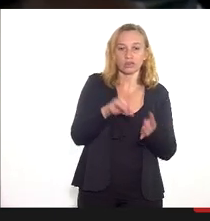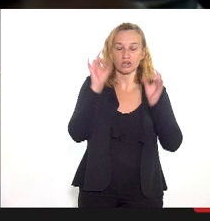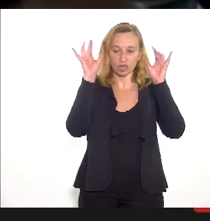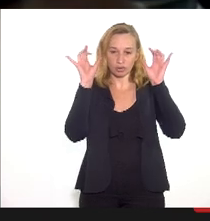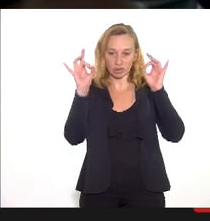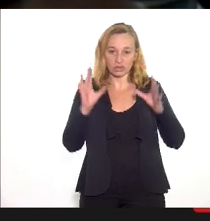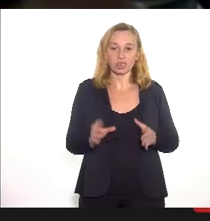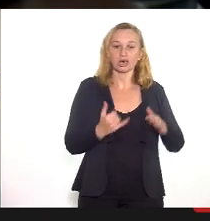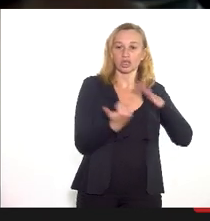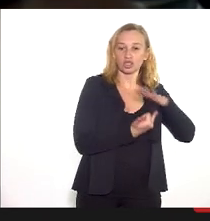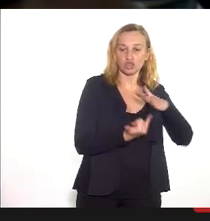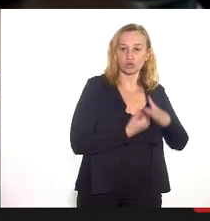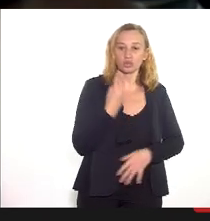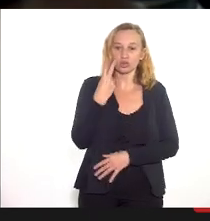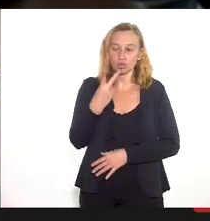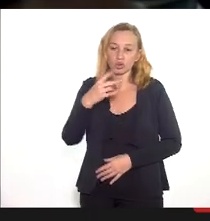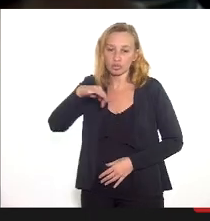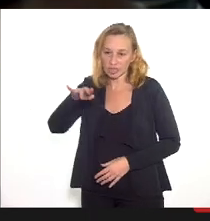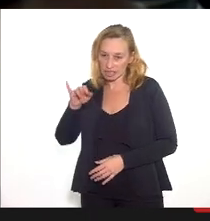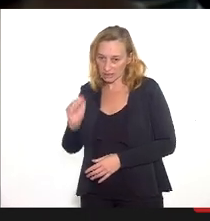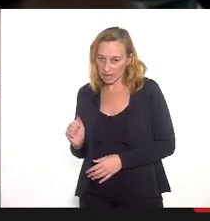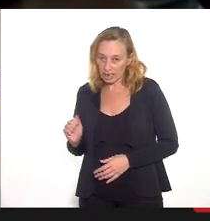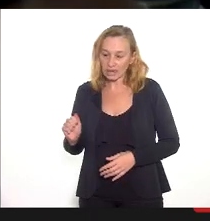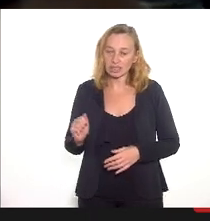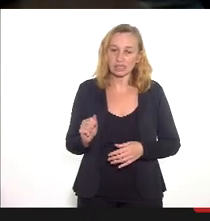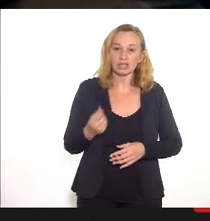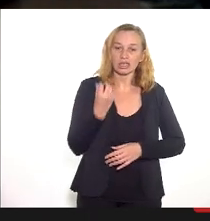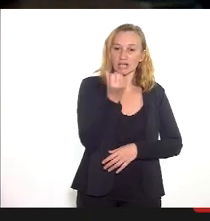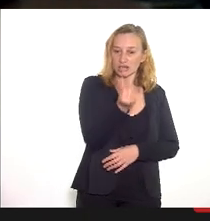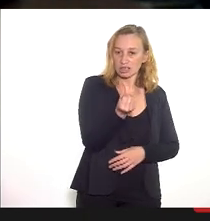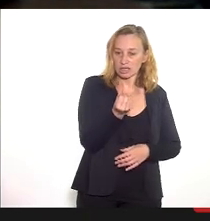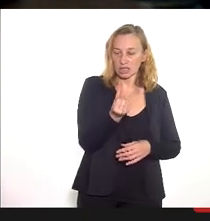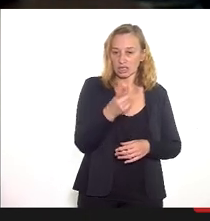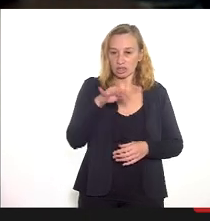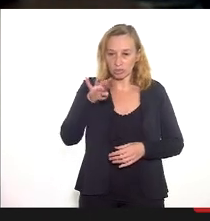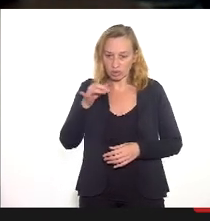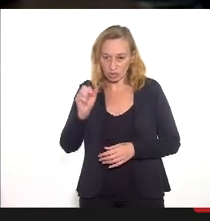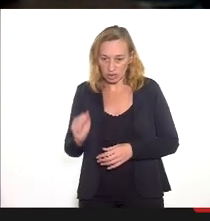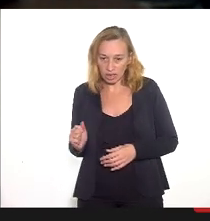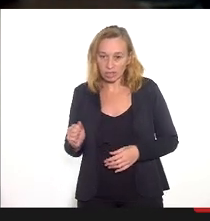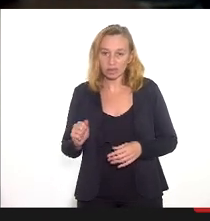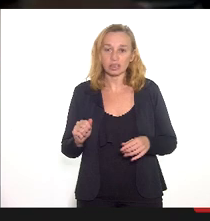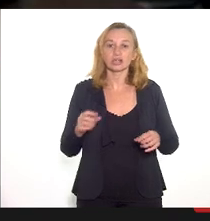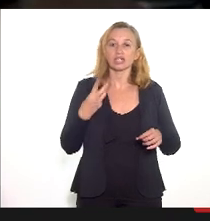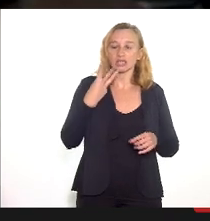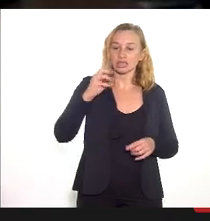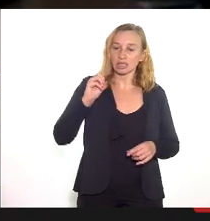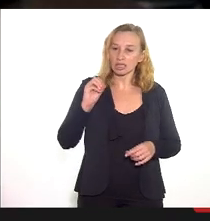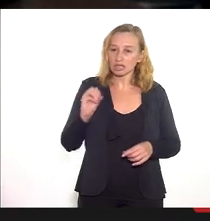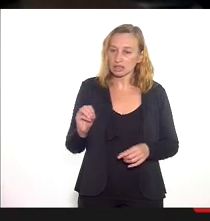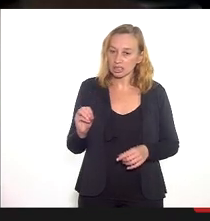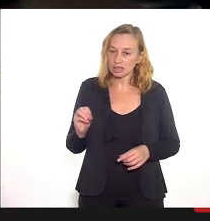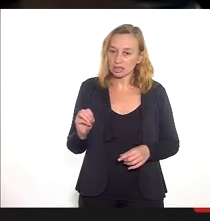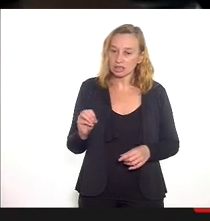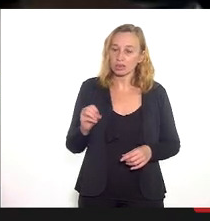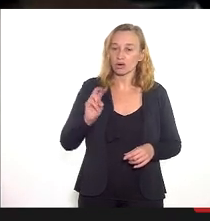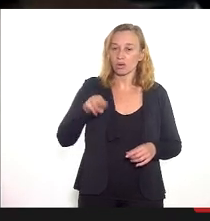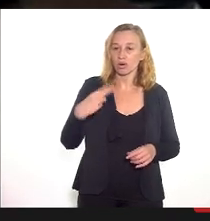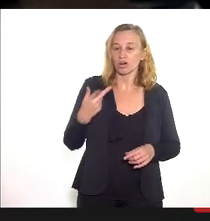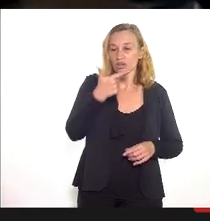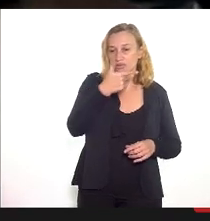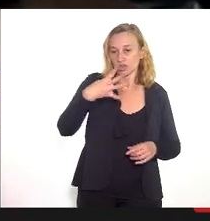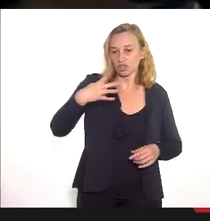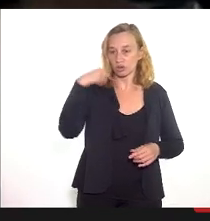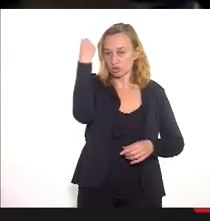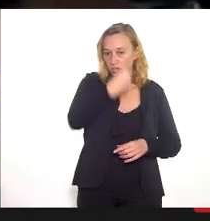institutos 2 maternidades 6 unidades prestadoras de serviços ambulatoriais além de 30 UPAs 24 horas sendo uma